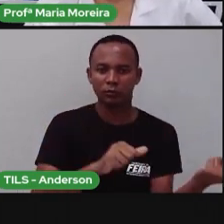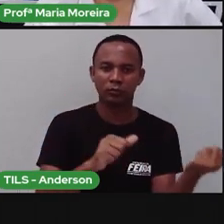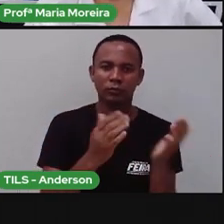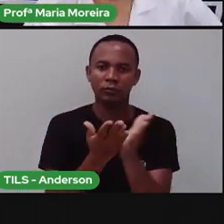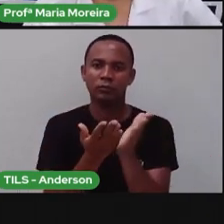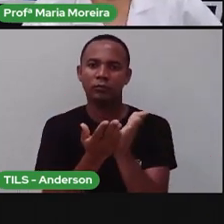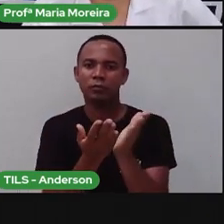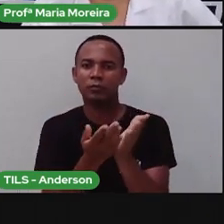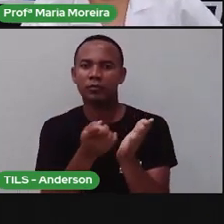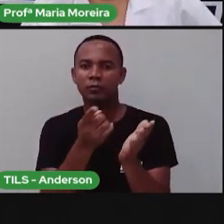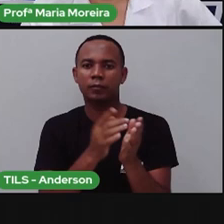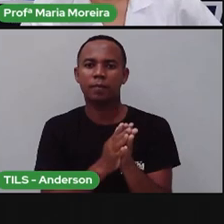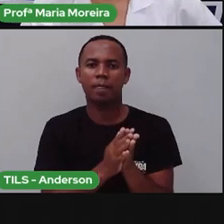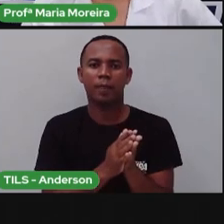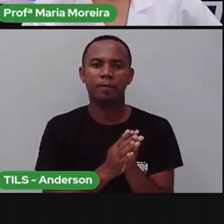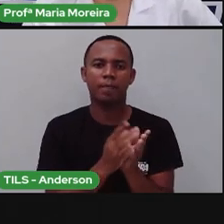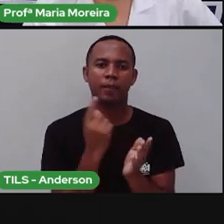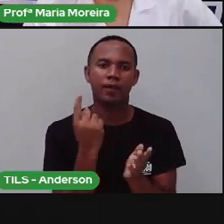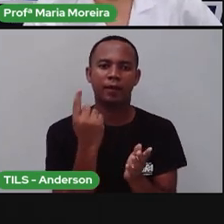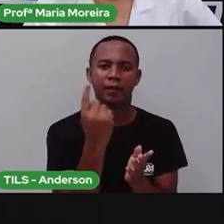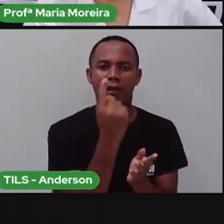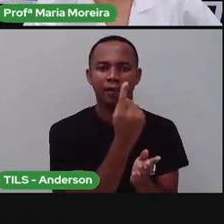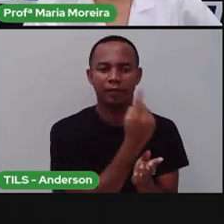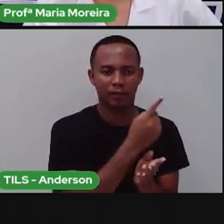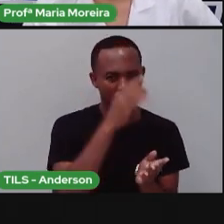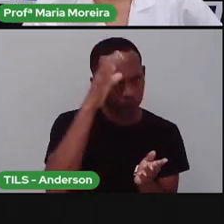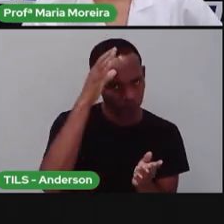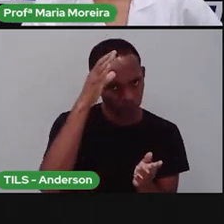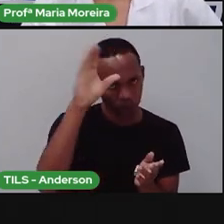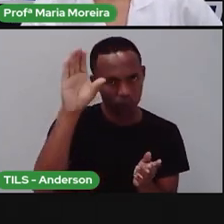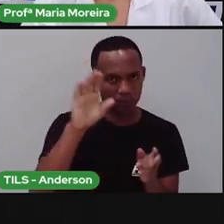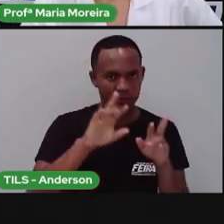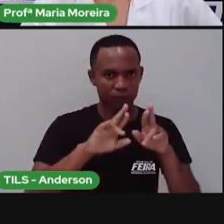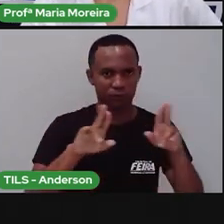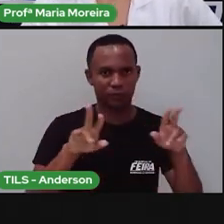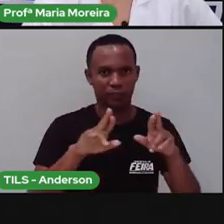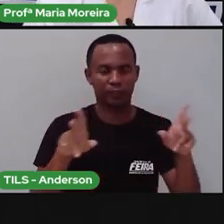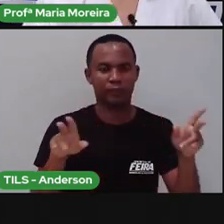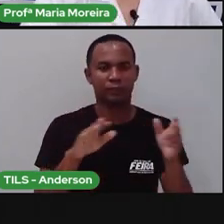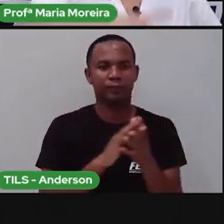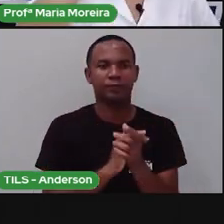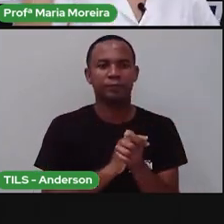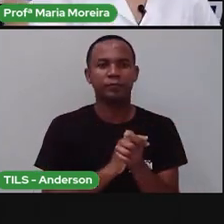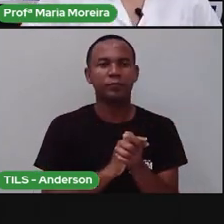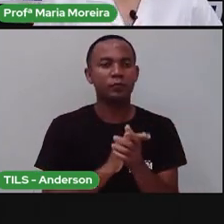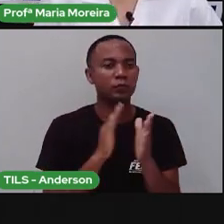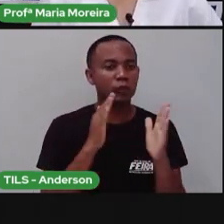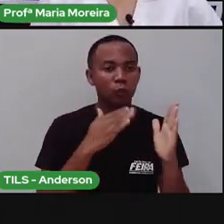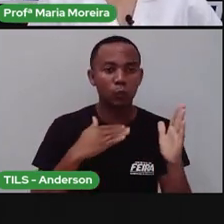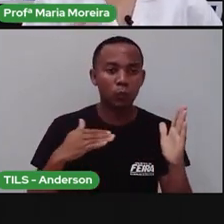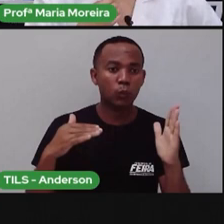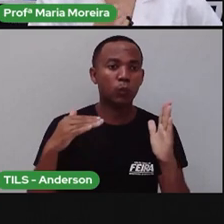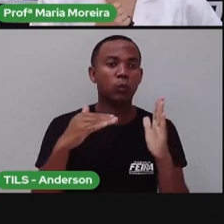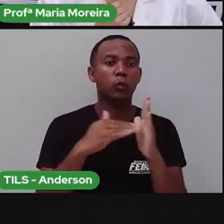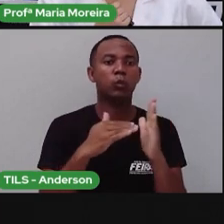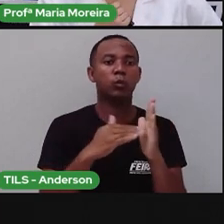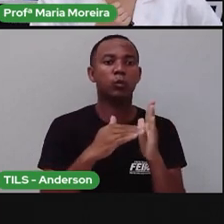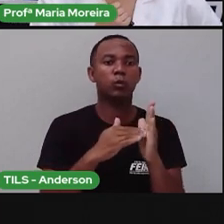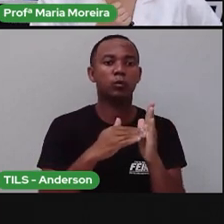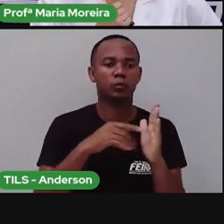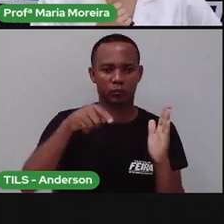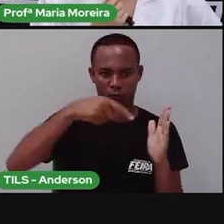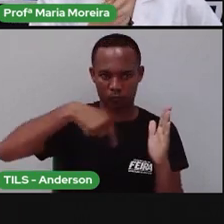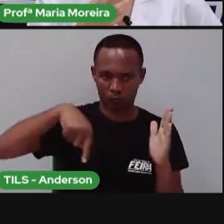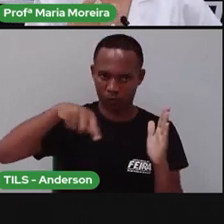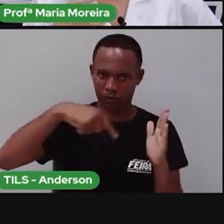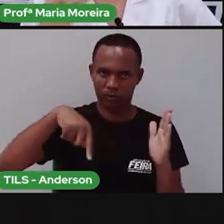não conseguia, mas tentou contemplar várias coisas. Bom, e tudo isso aí representa a gente. Não